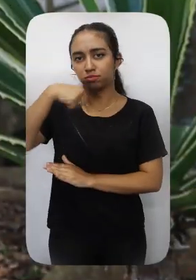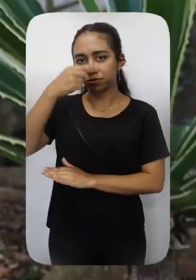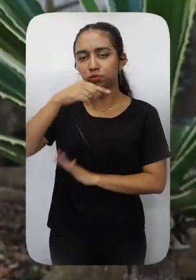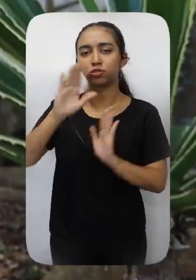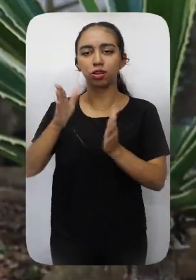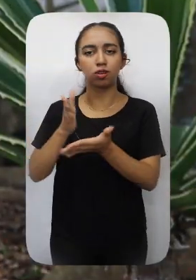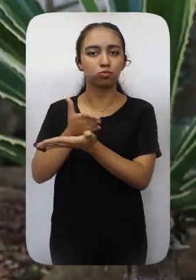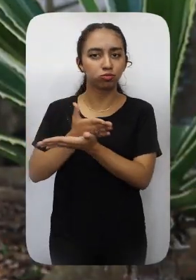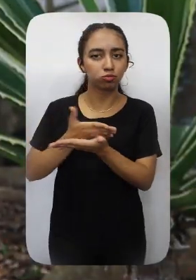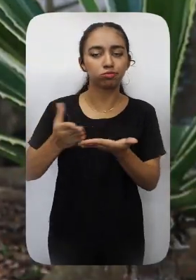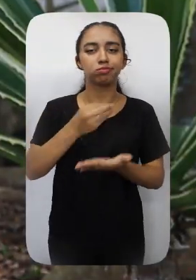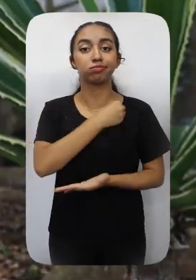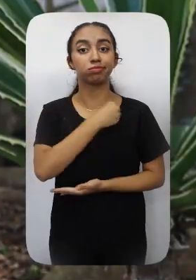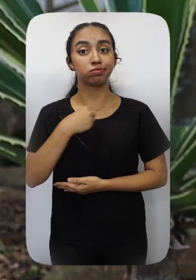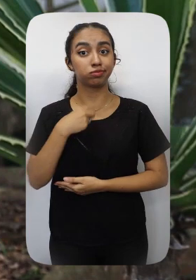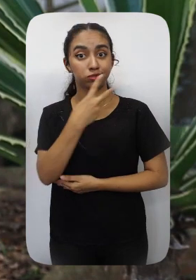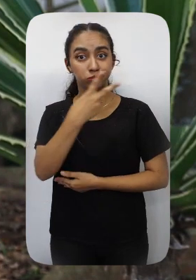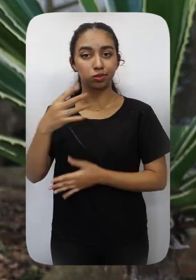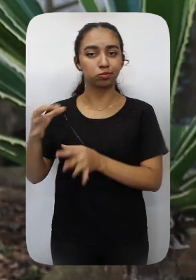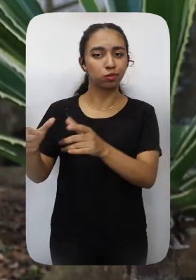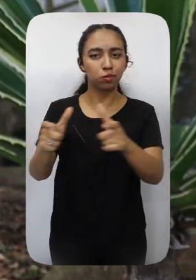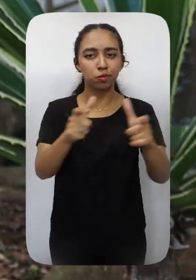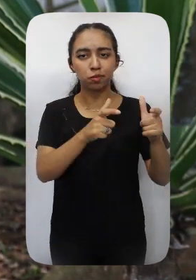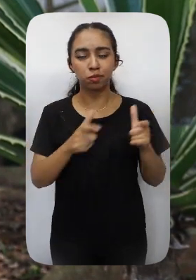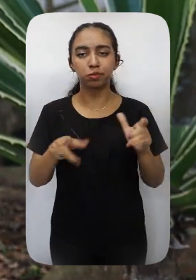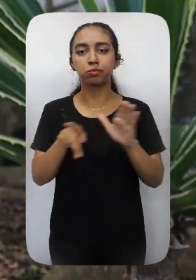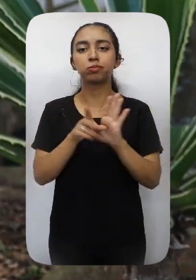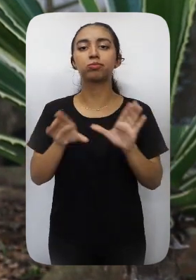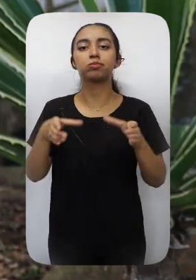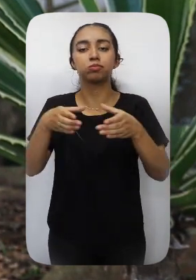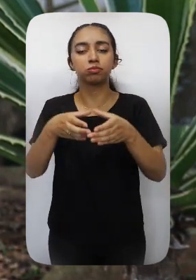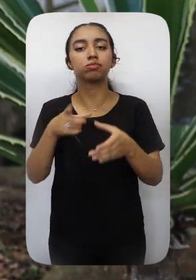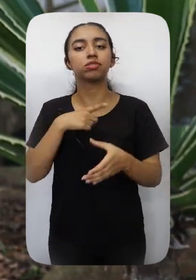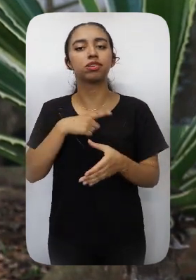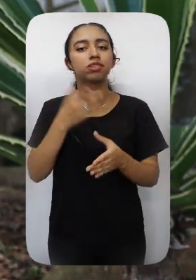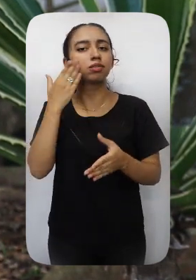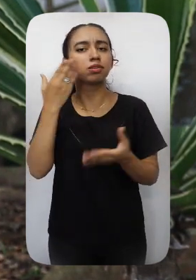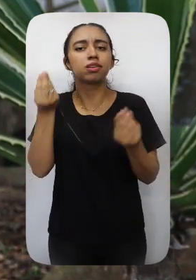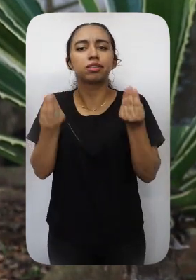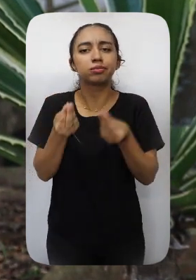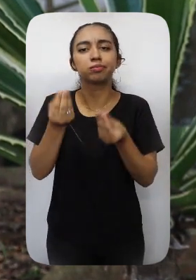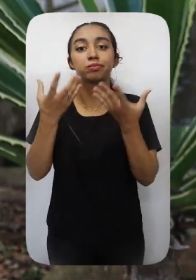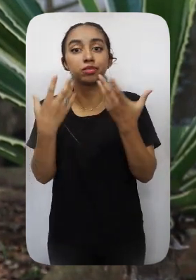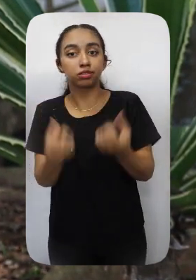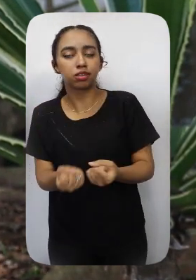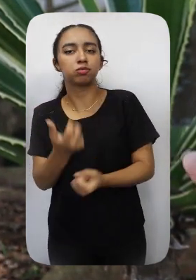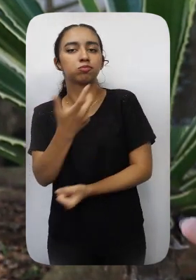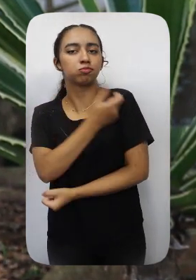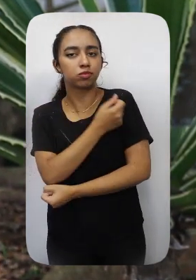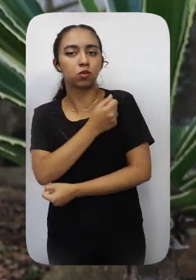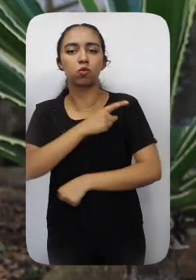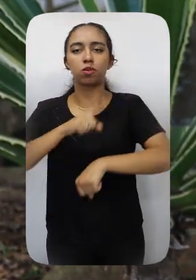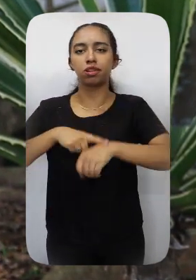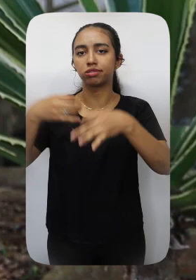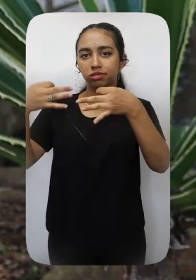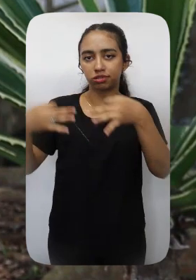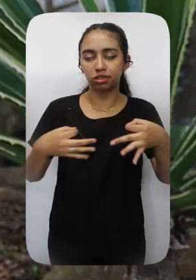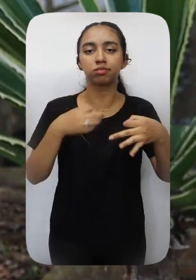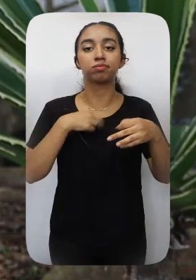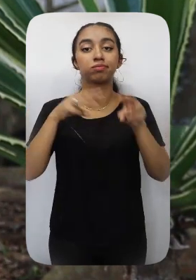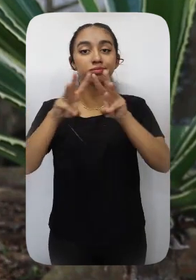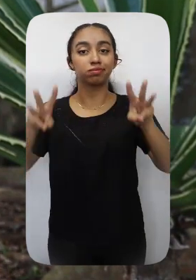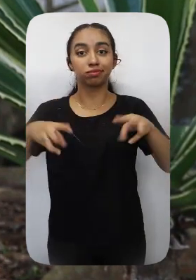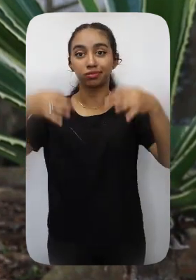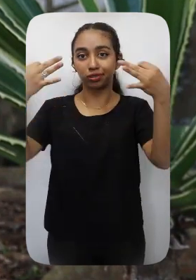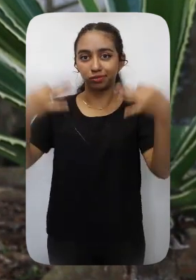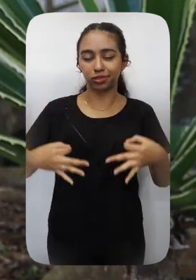contra a gripe segue rolando nos 24 postos de saúde para público determinado. Para conferir quem pode receber a vacina, os horários